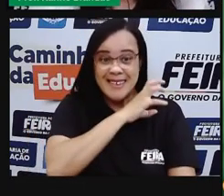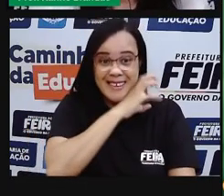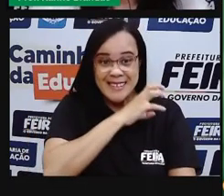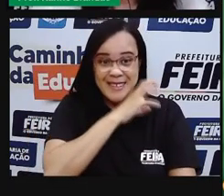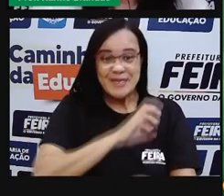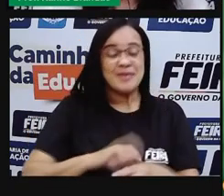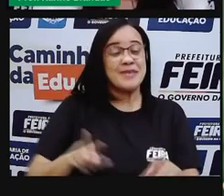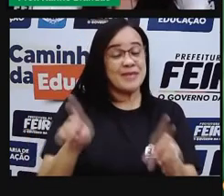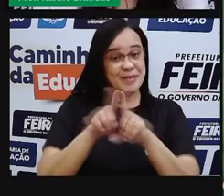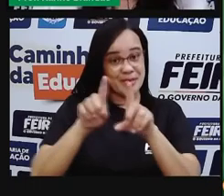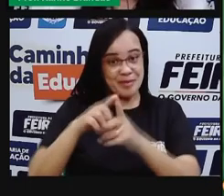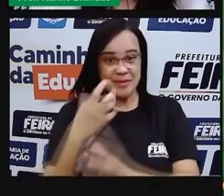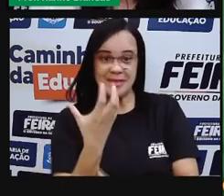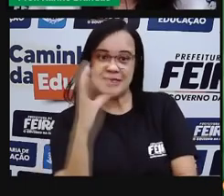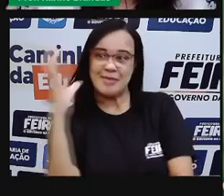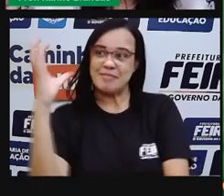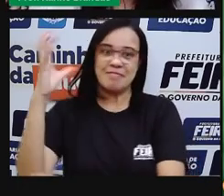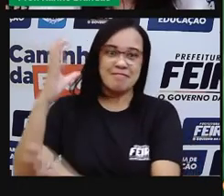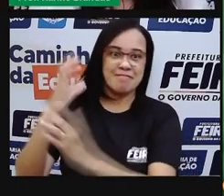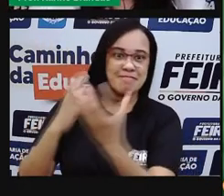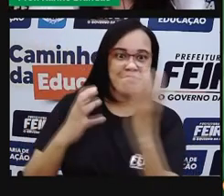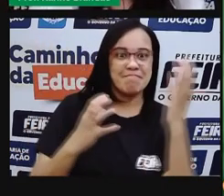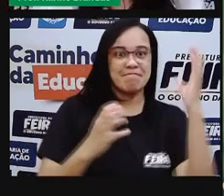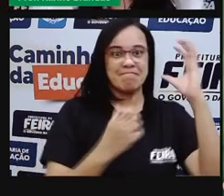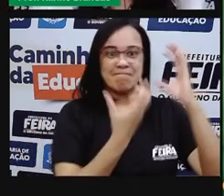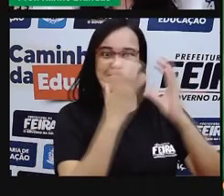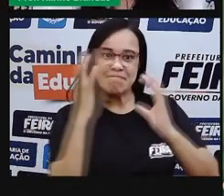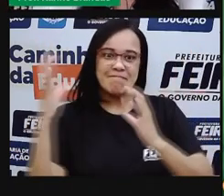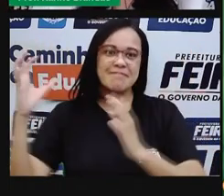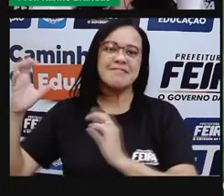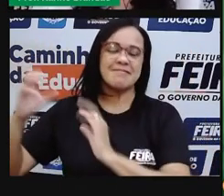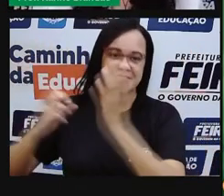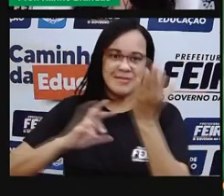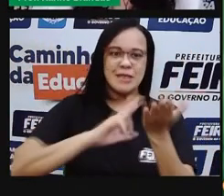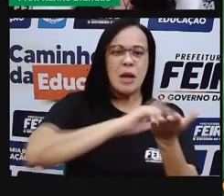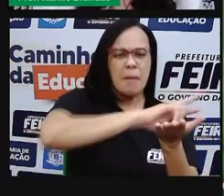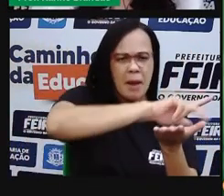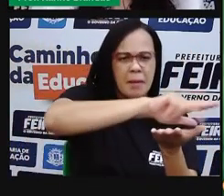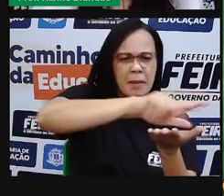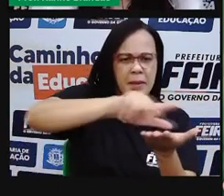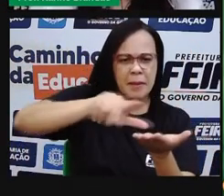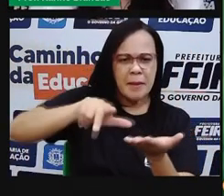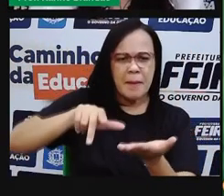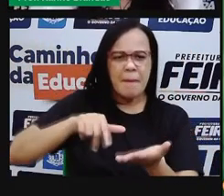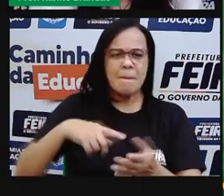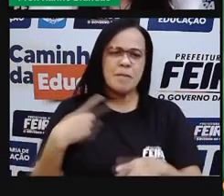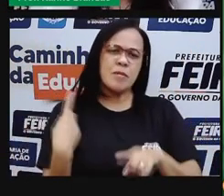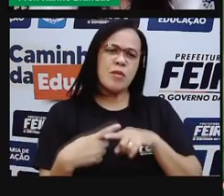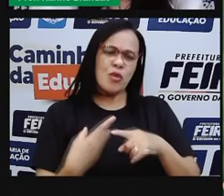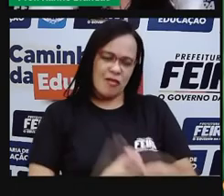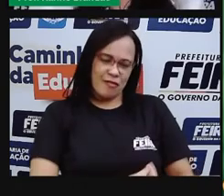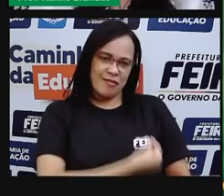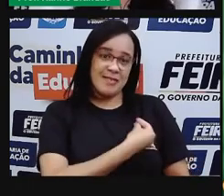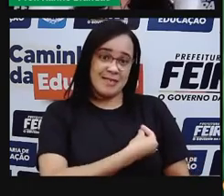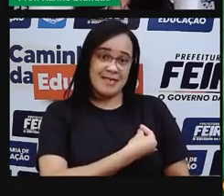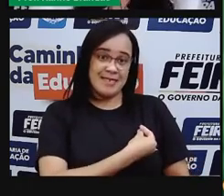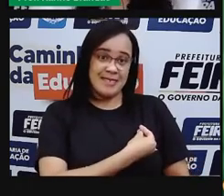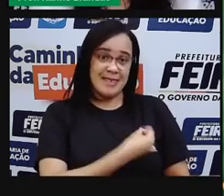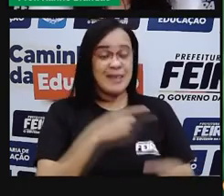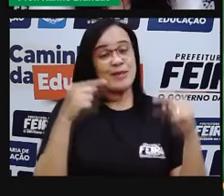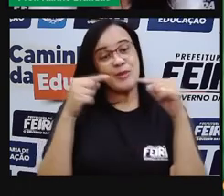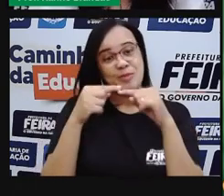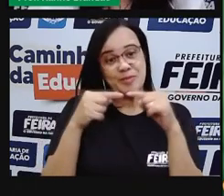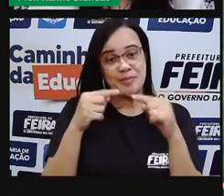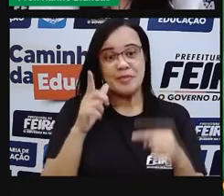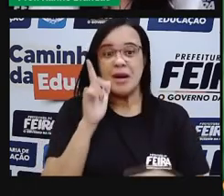Outros animais, outros tantos seres vivos, eles só existem graças à água. Primeiro,